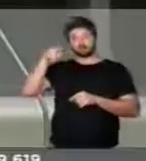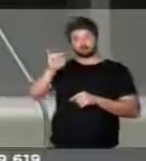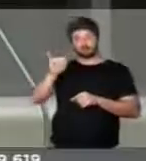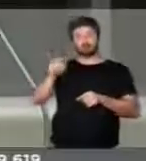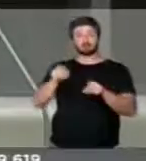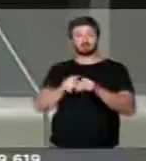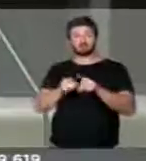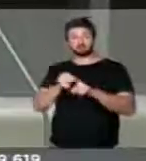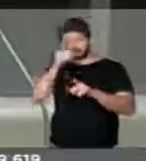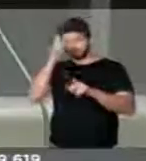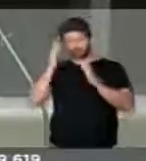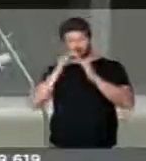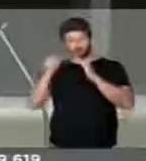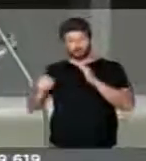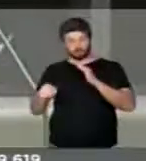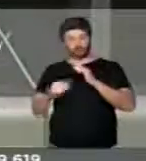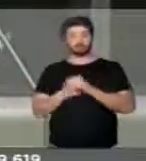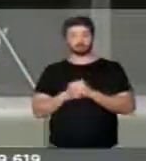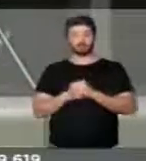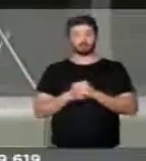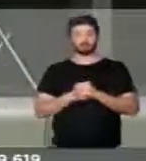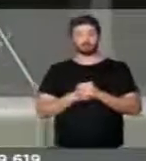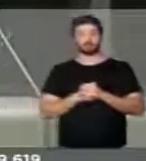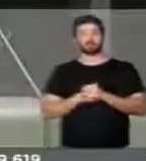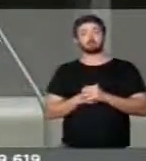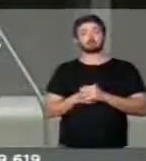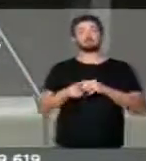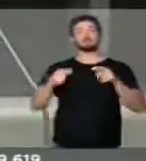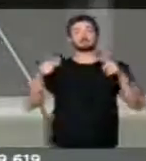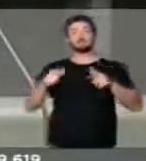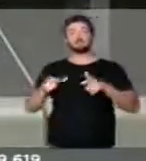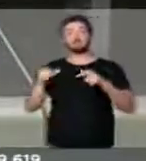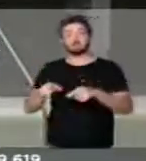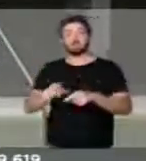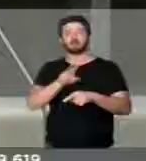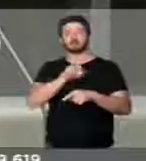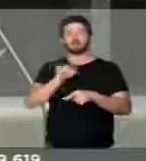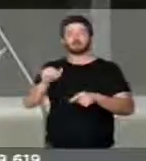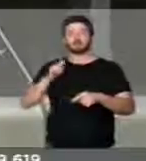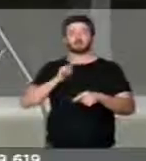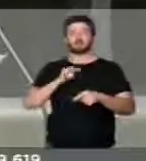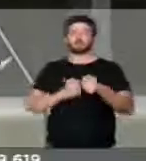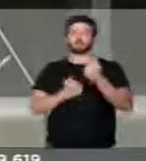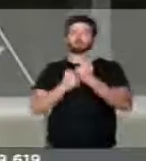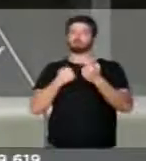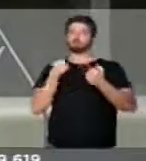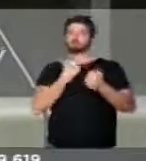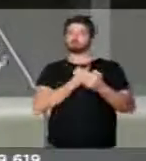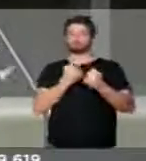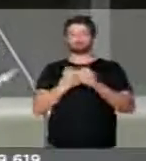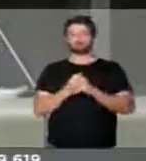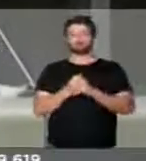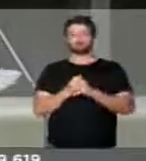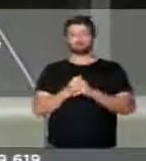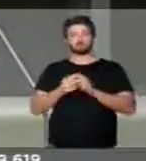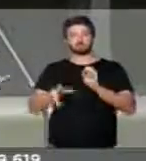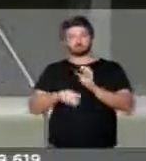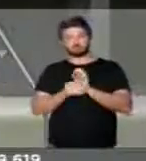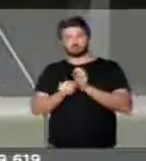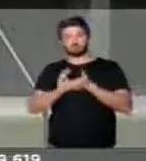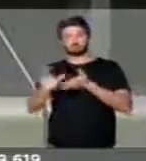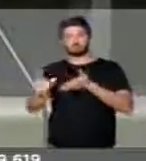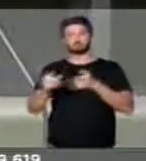aos abrigados e aos colaboradores que essa casa continuará tendo o nosso apoio através de emendas,